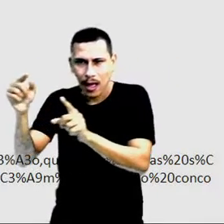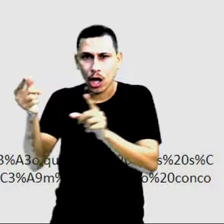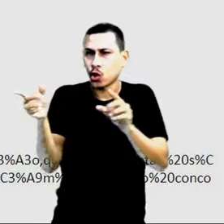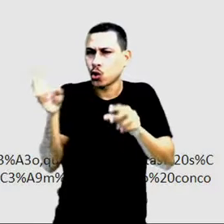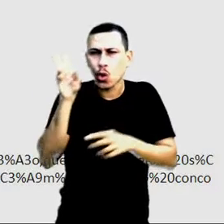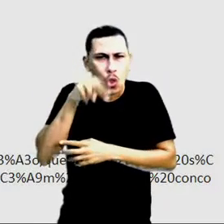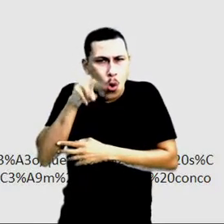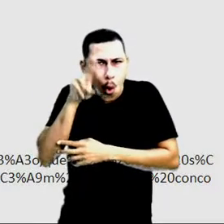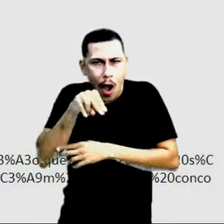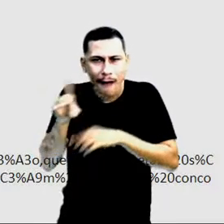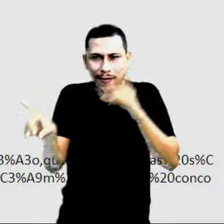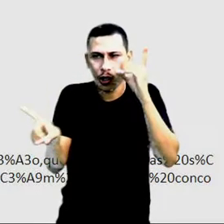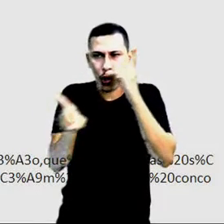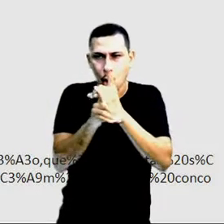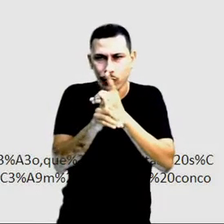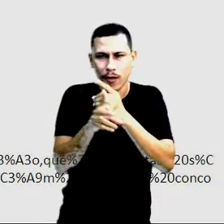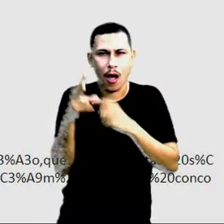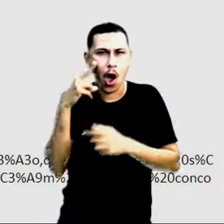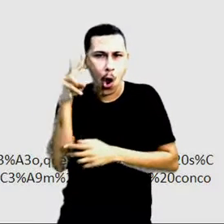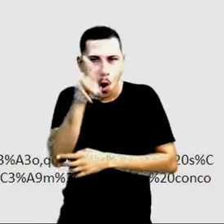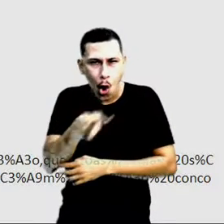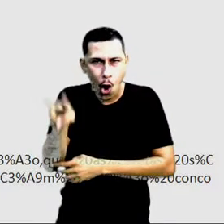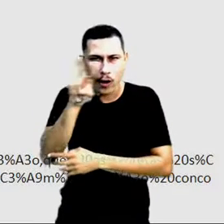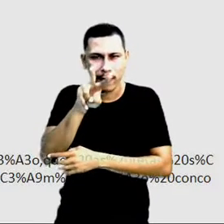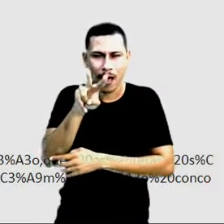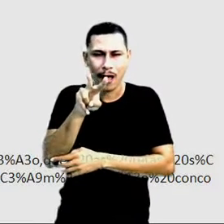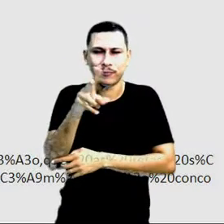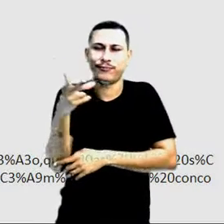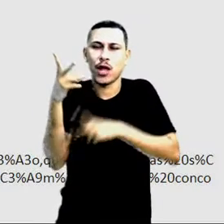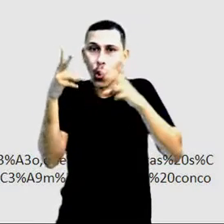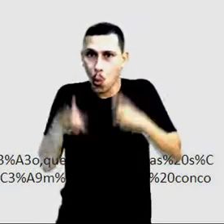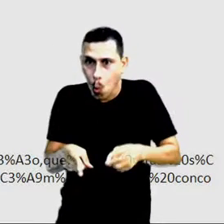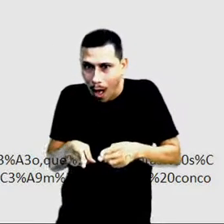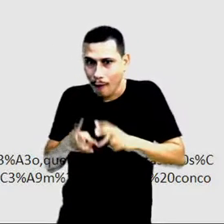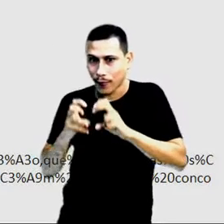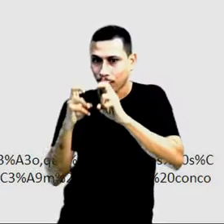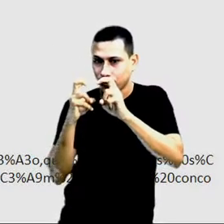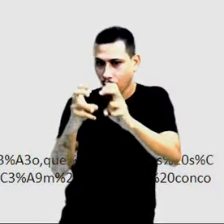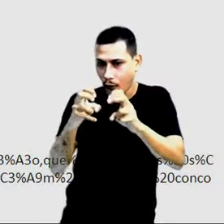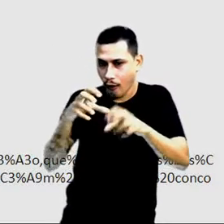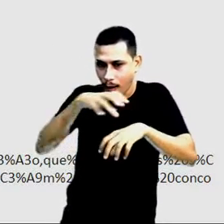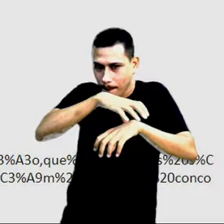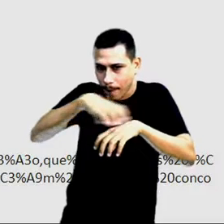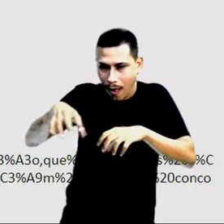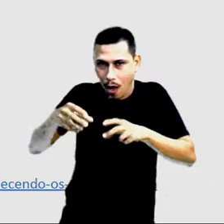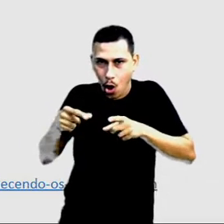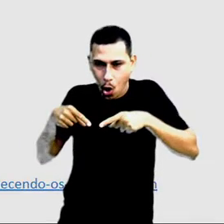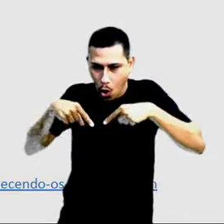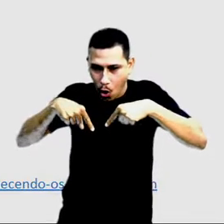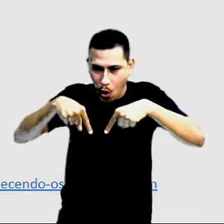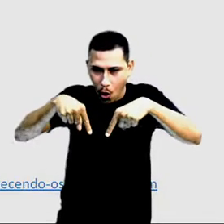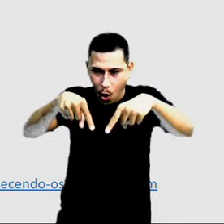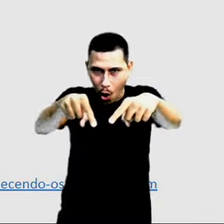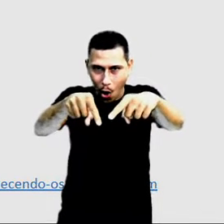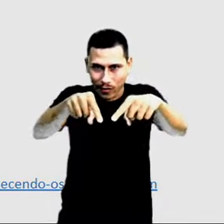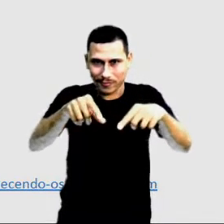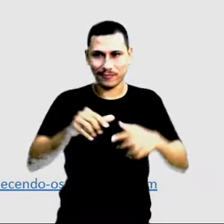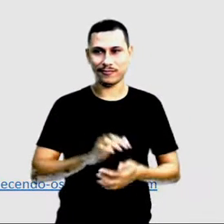vão se encontrar. É igual essa linha do trem, né? Que ela está bem reta. Vamos estudar um pouquinho mais sobre? Ok?